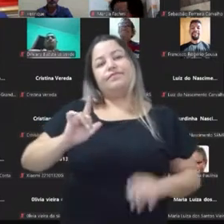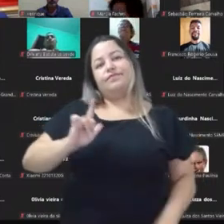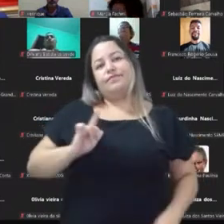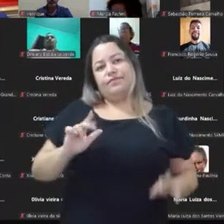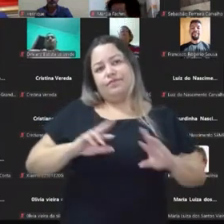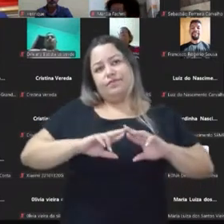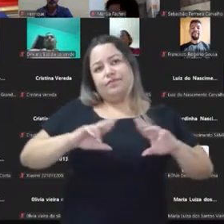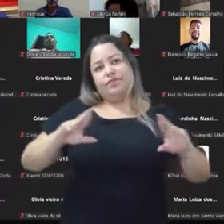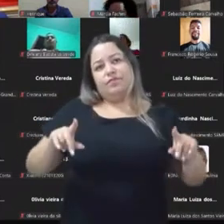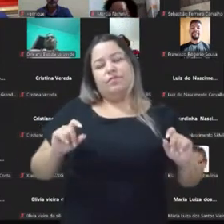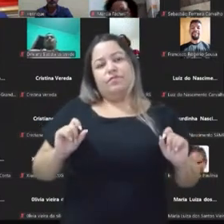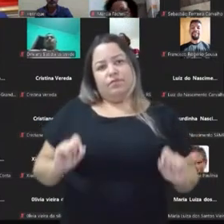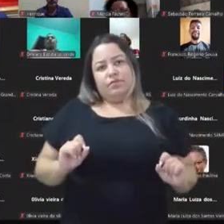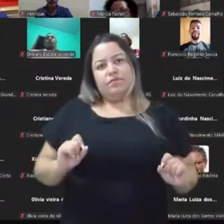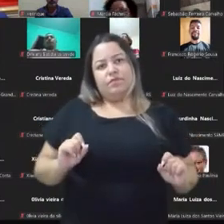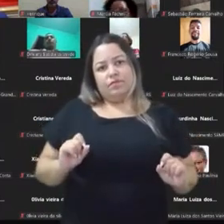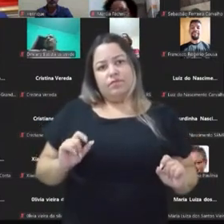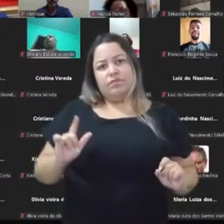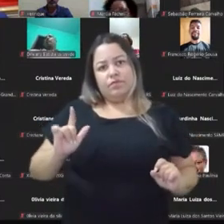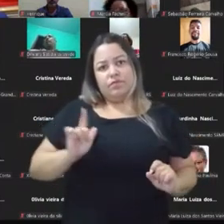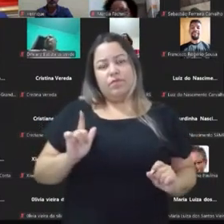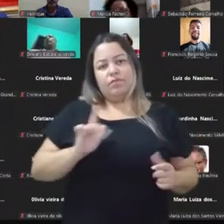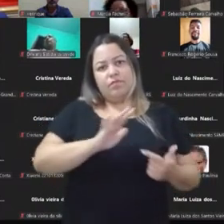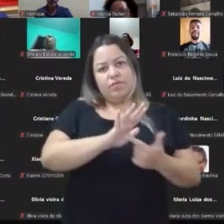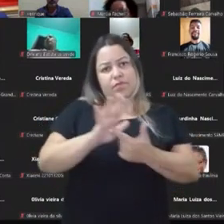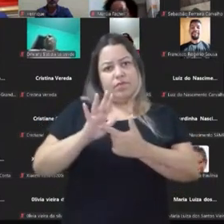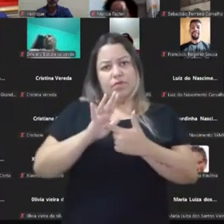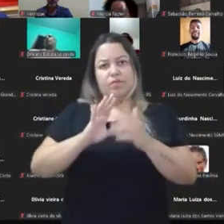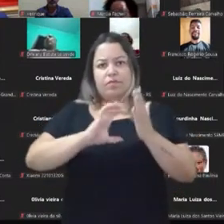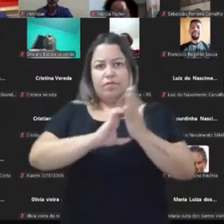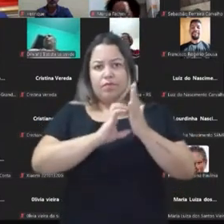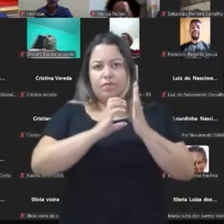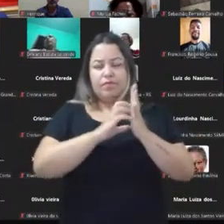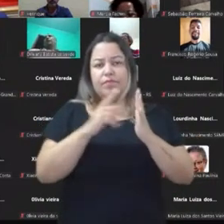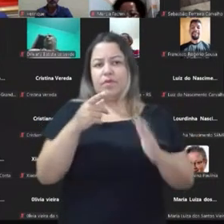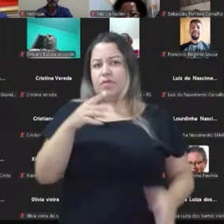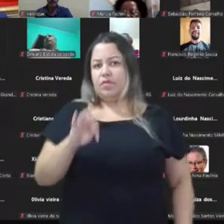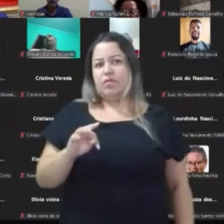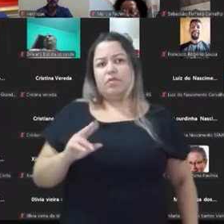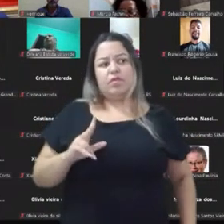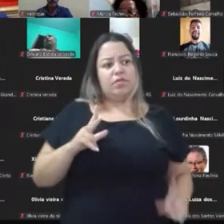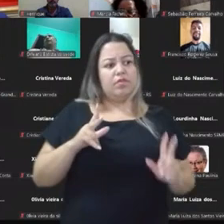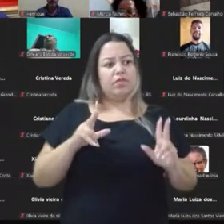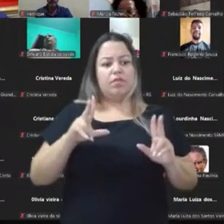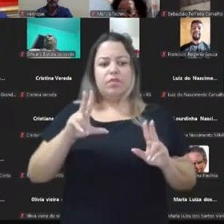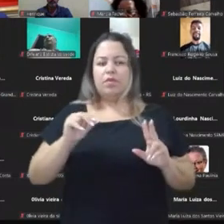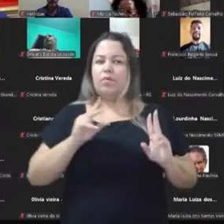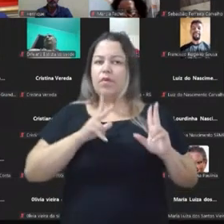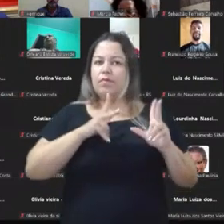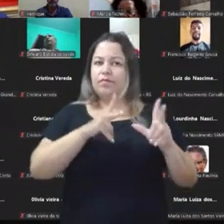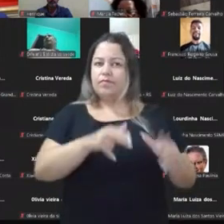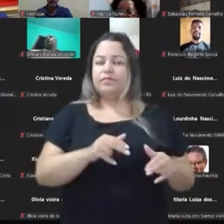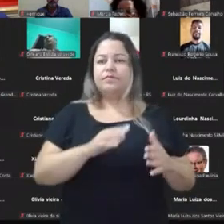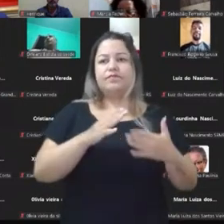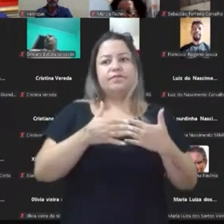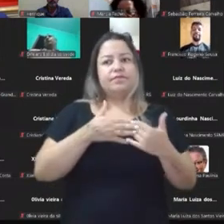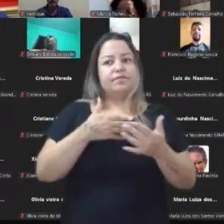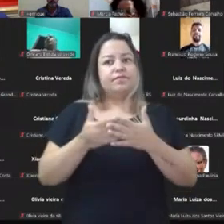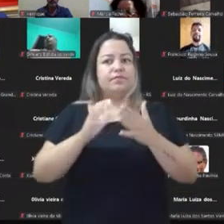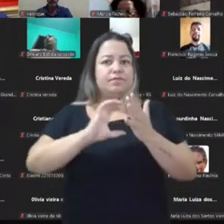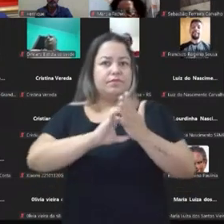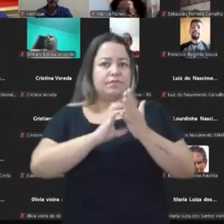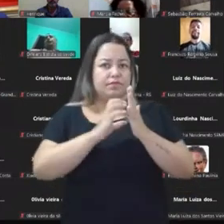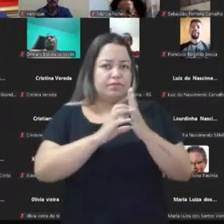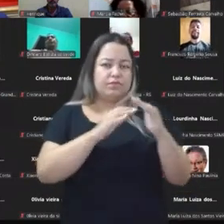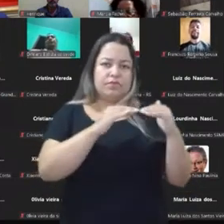nossa formação de dirigentes, nós temos que demonstrar que o Partido dos Trabalhadores não é igual a qualquer partido, e a comunicação tem que fazer essa